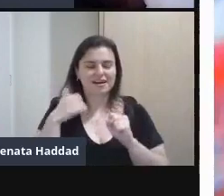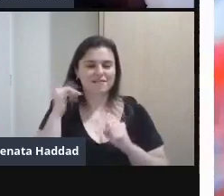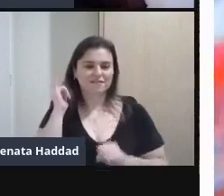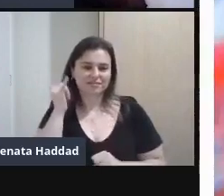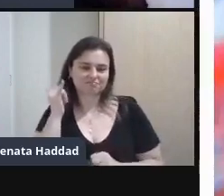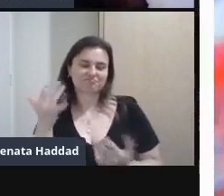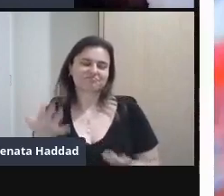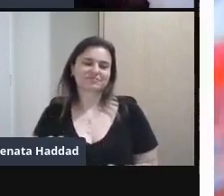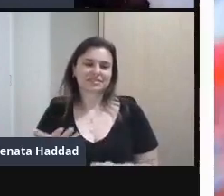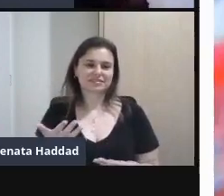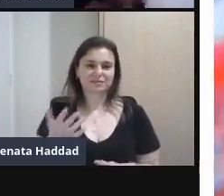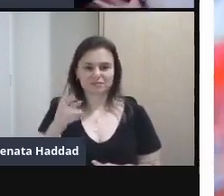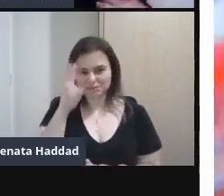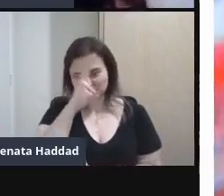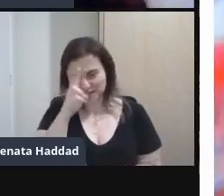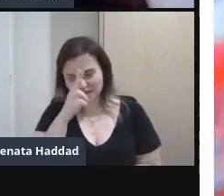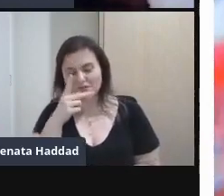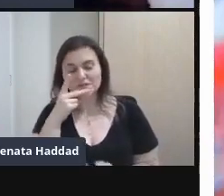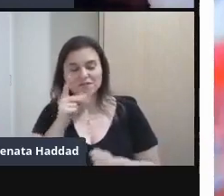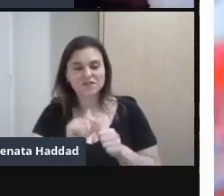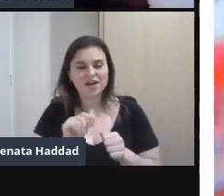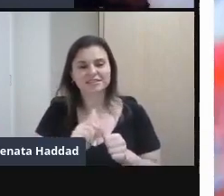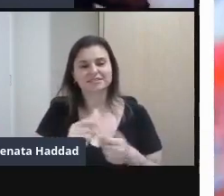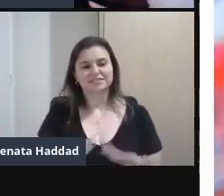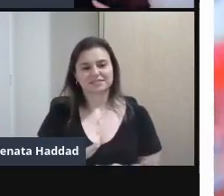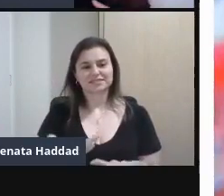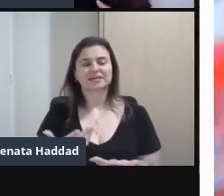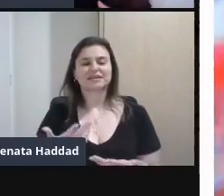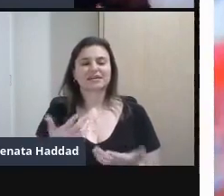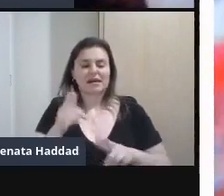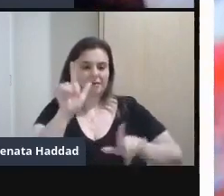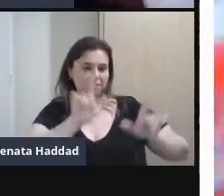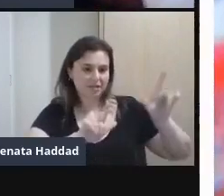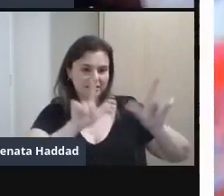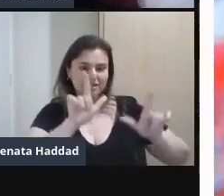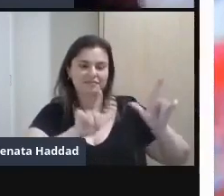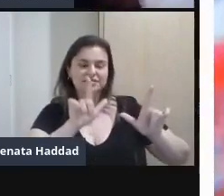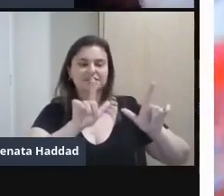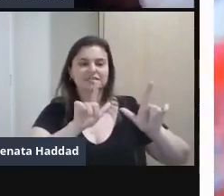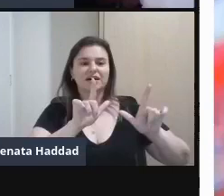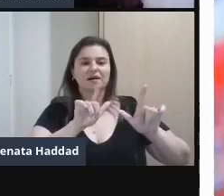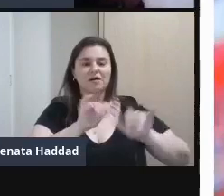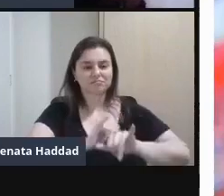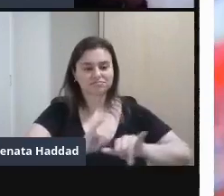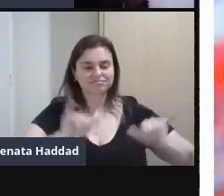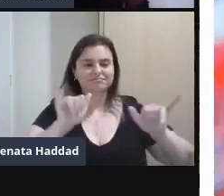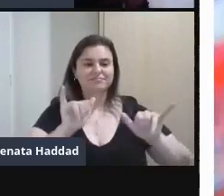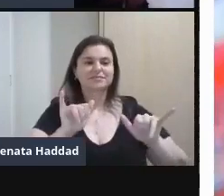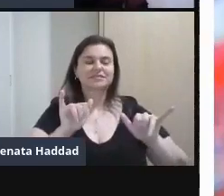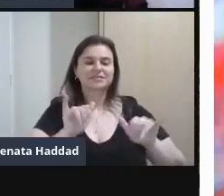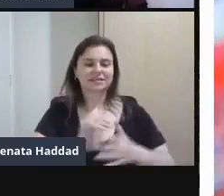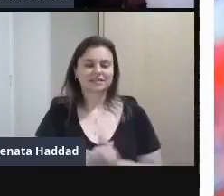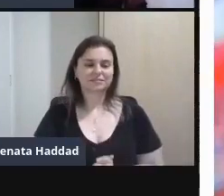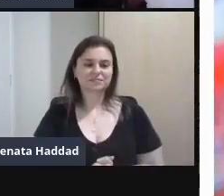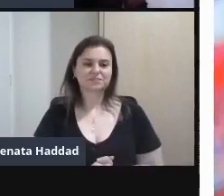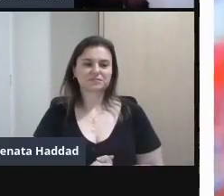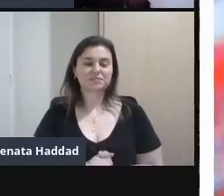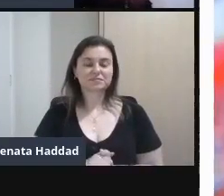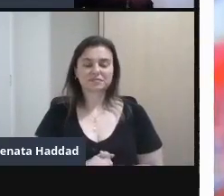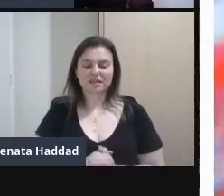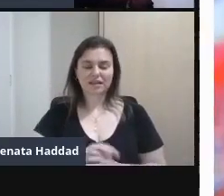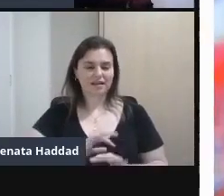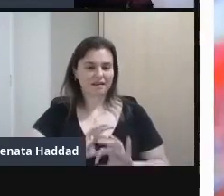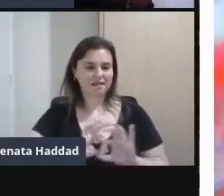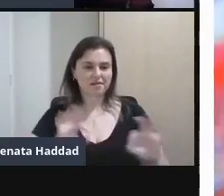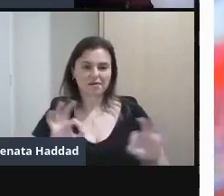fez Faz ainda Para a TV E outras peças Publicitárias Também Incrível A atuação